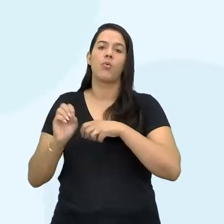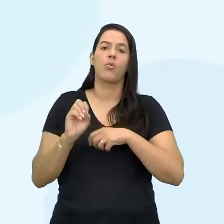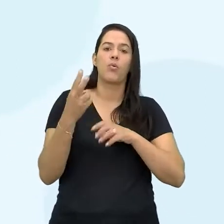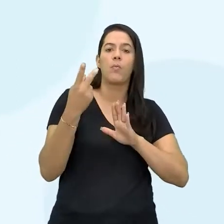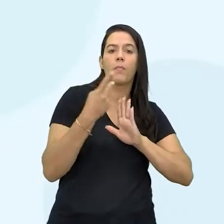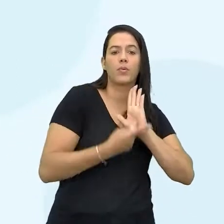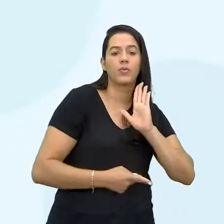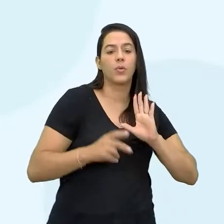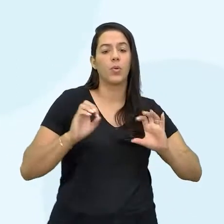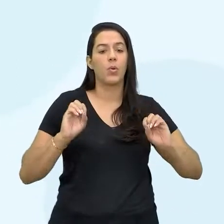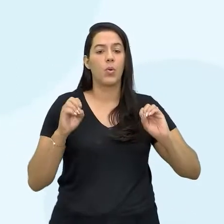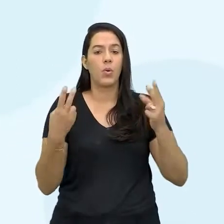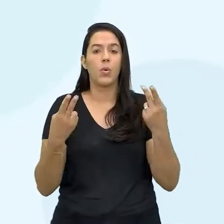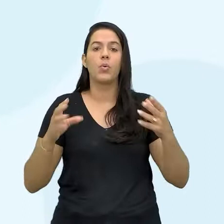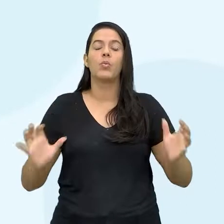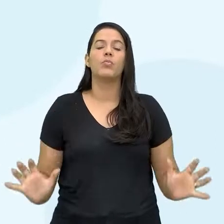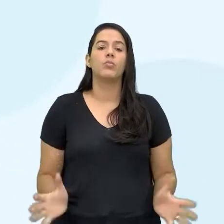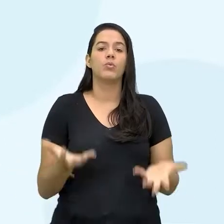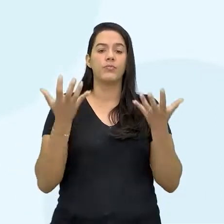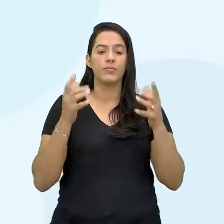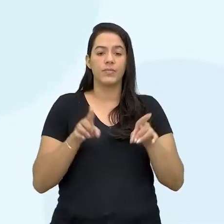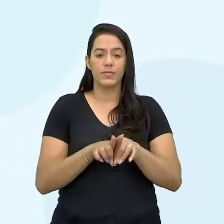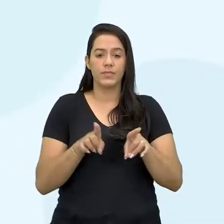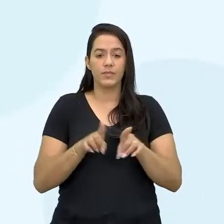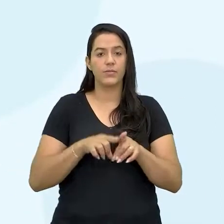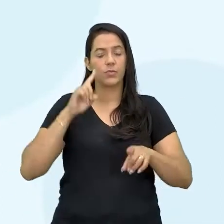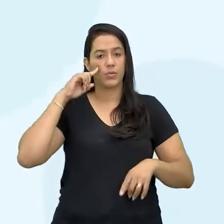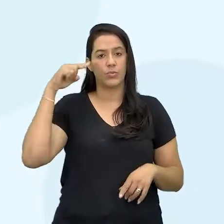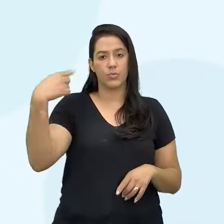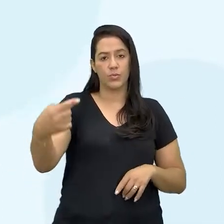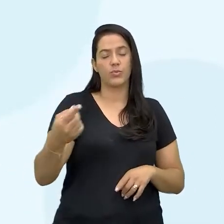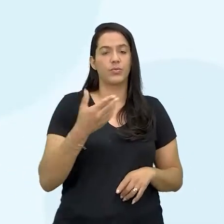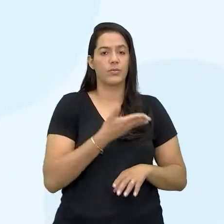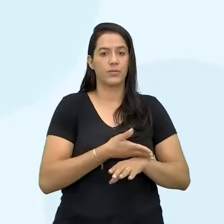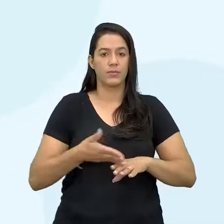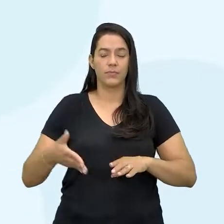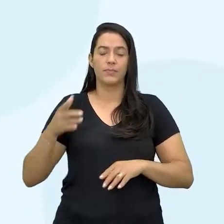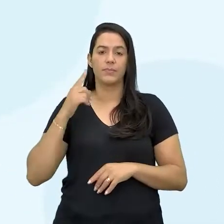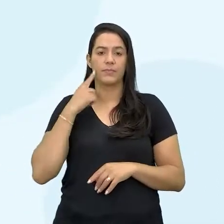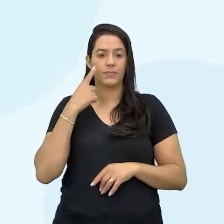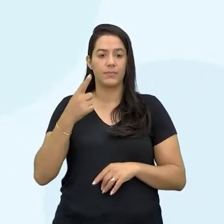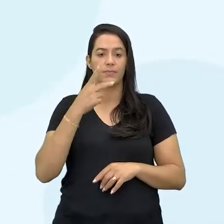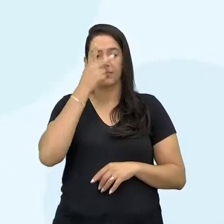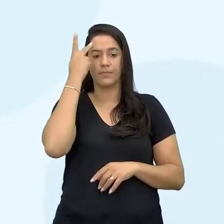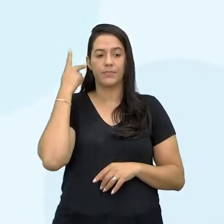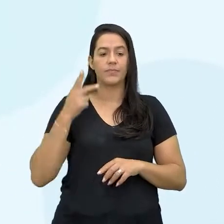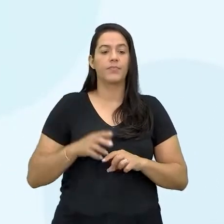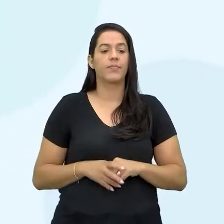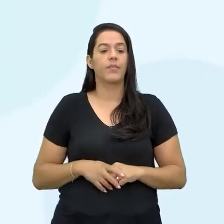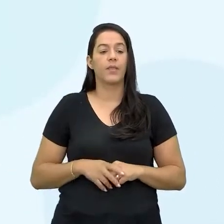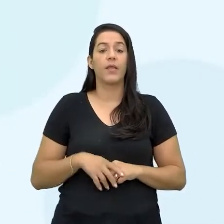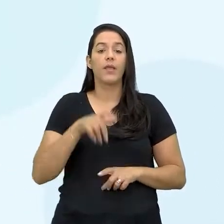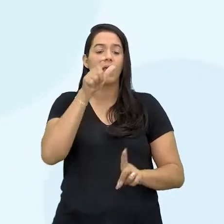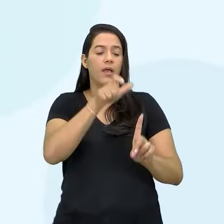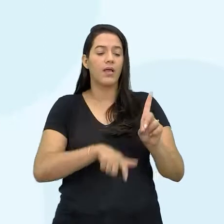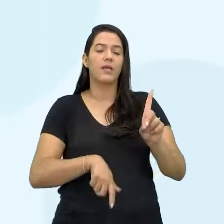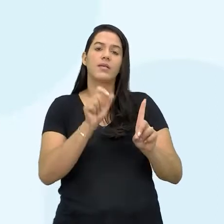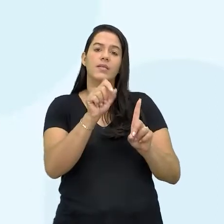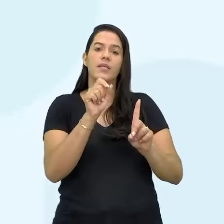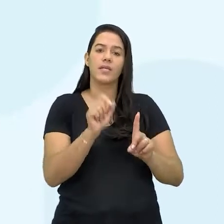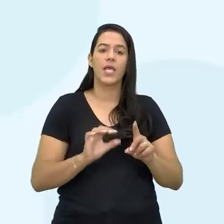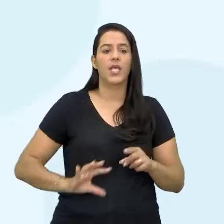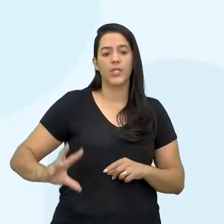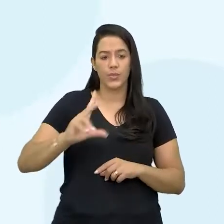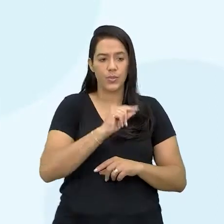mesmo um movimento que gere mudanças reais e impacto no cotidiano das pessoas. Quem é o empreendedor? O empreendedor é a pessoa que coloca tudo isso em